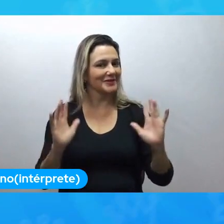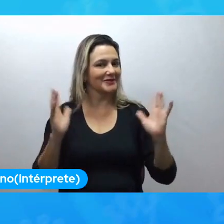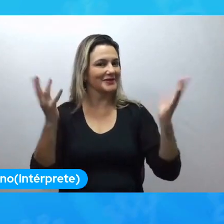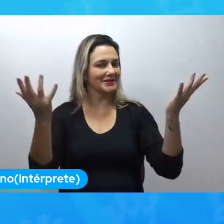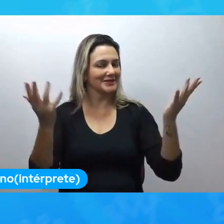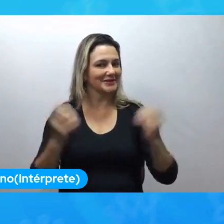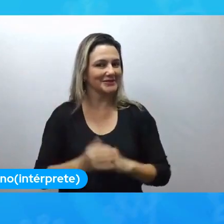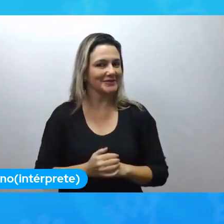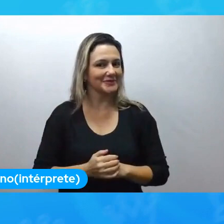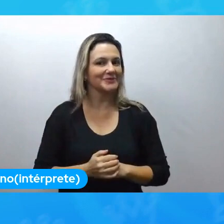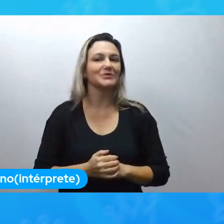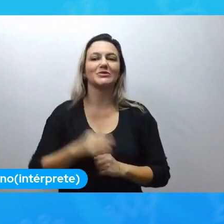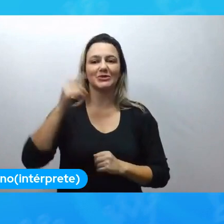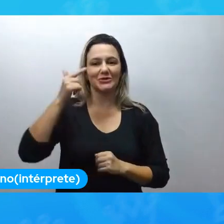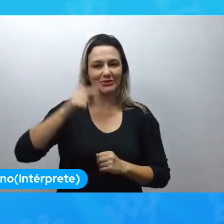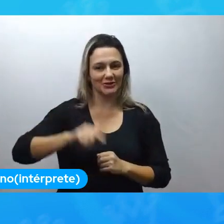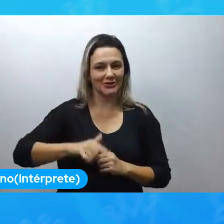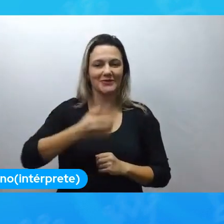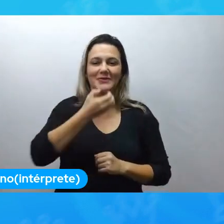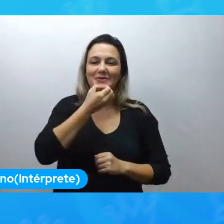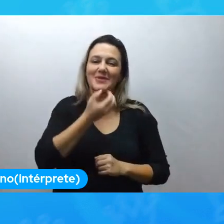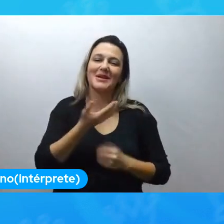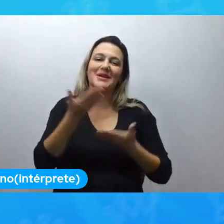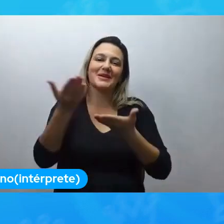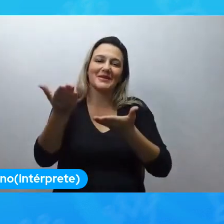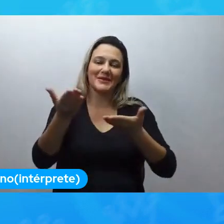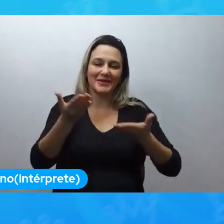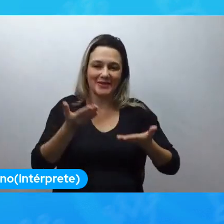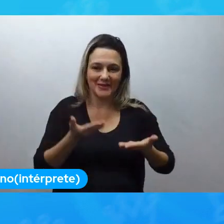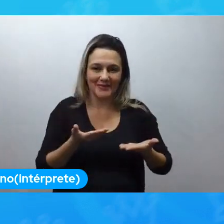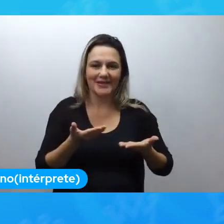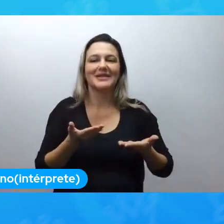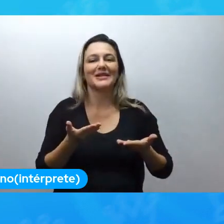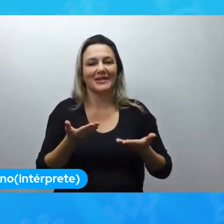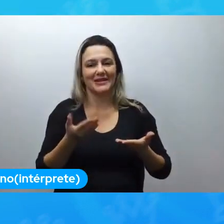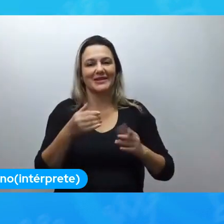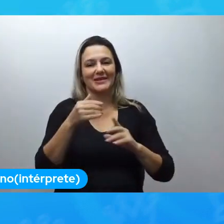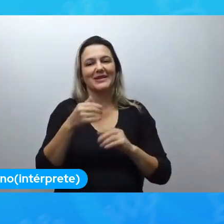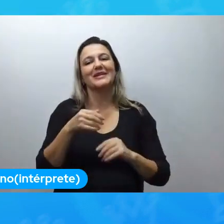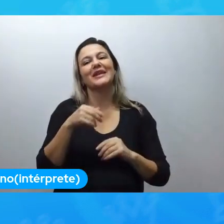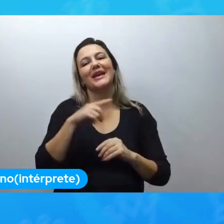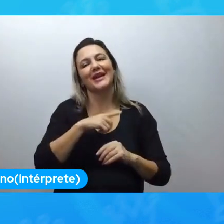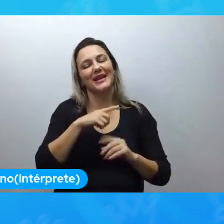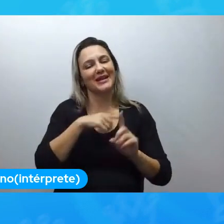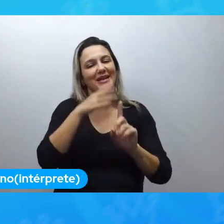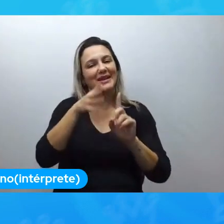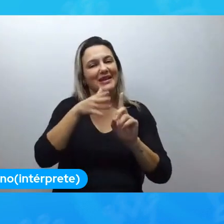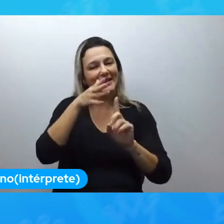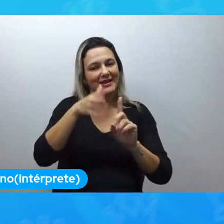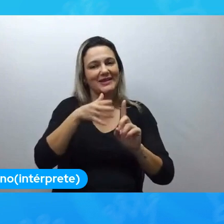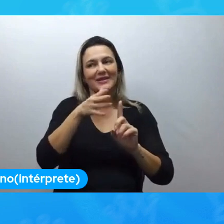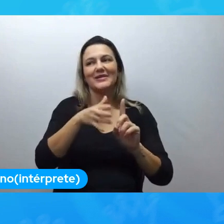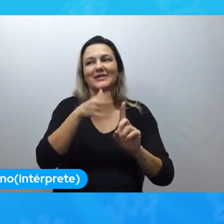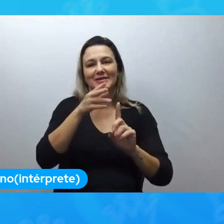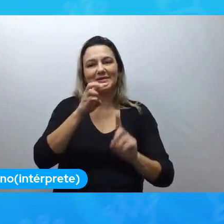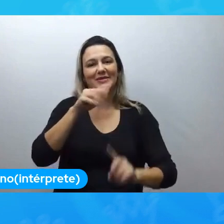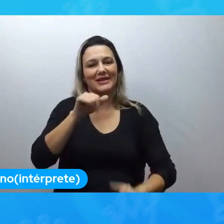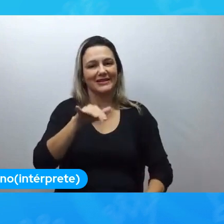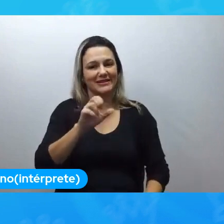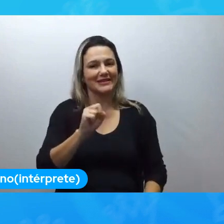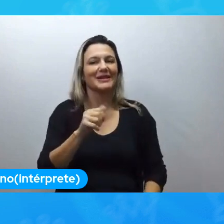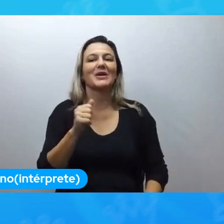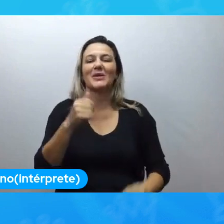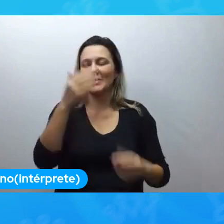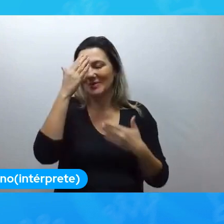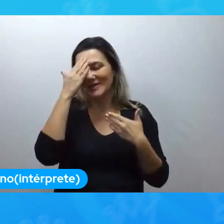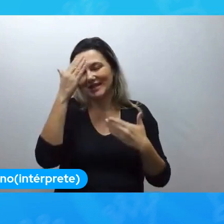Mais uma vez, boas-vindas a mais um keynote aqui da Python Brasil 2021. Muito obrigada pela participação de